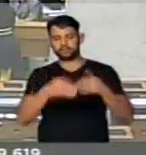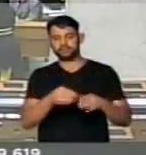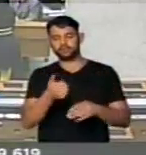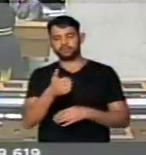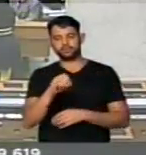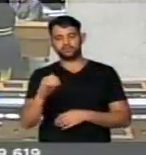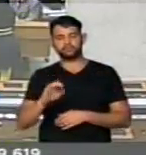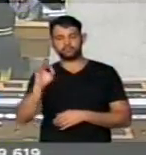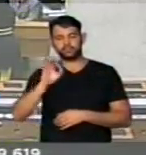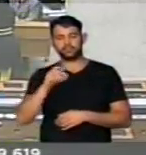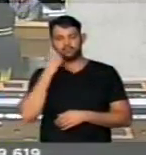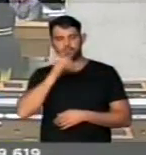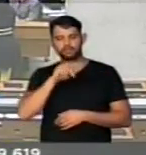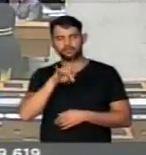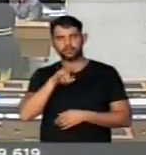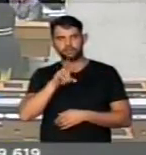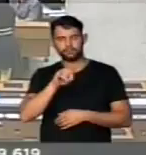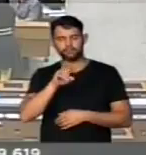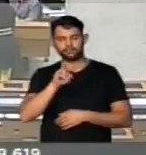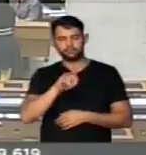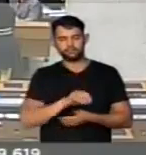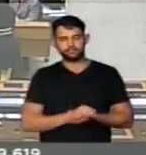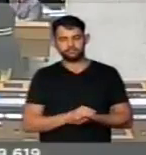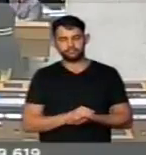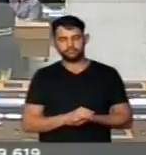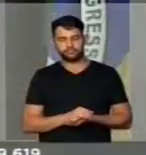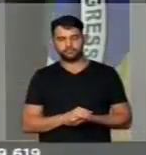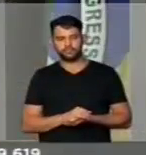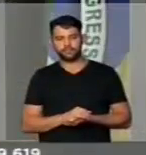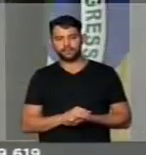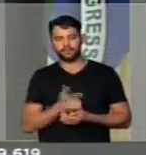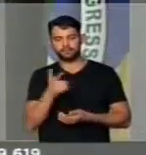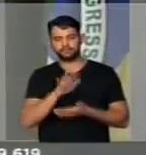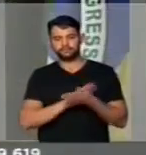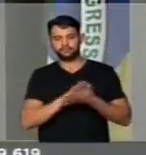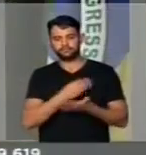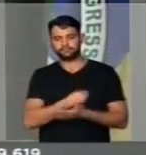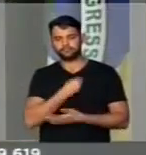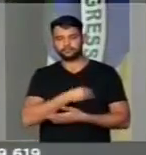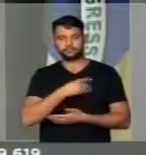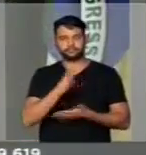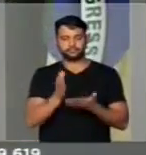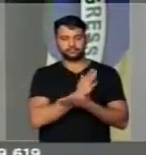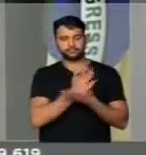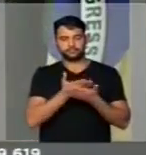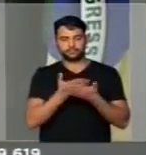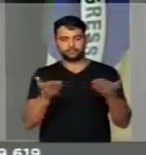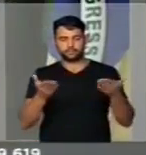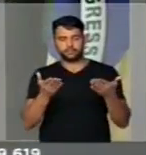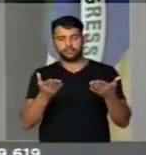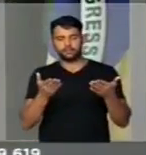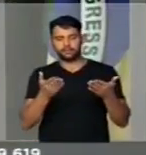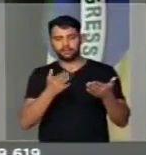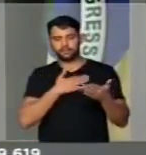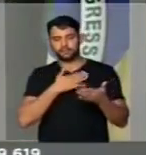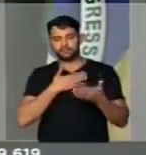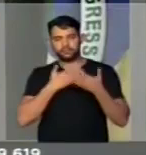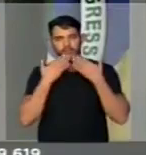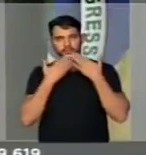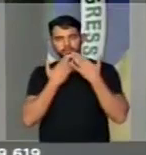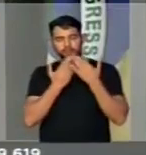para até 100%. Deputado Domingos Sávio. Que não esteja aqui para ouvir a minha